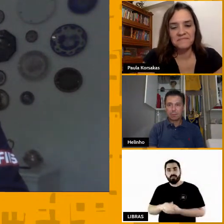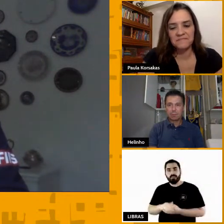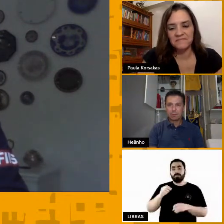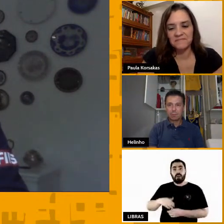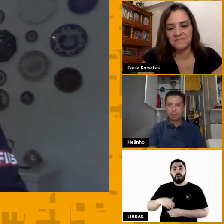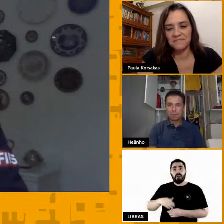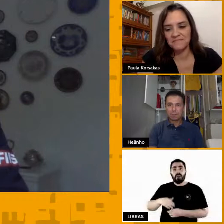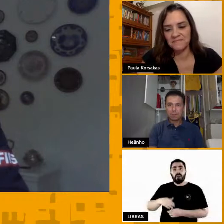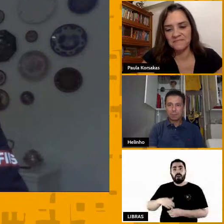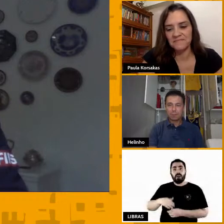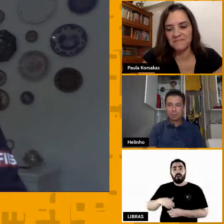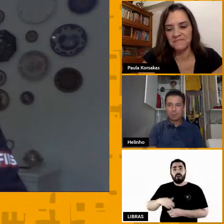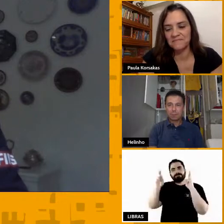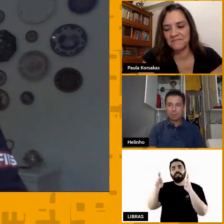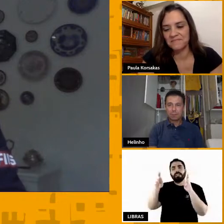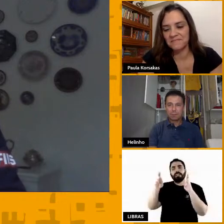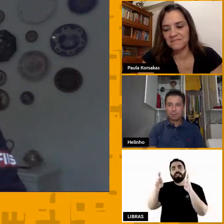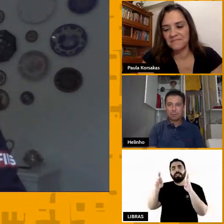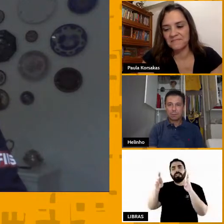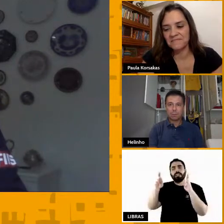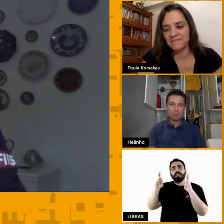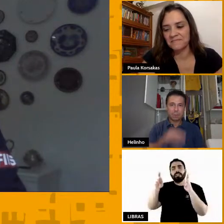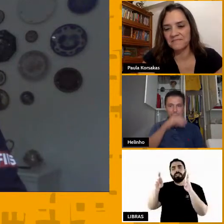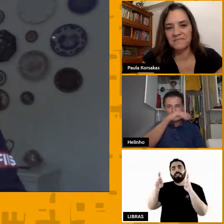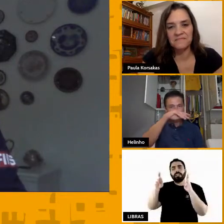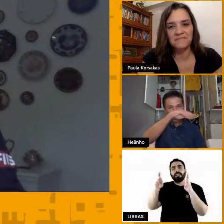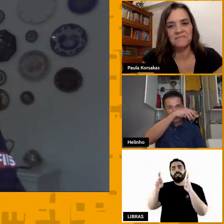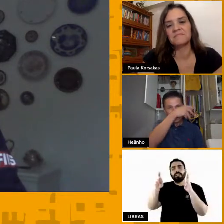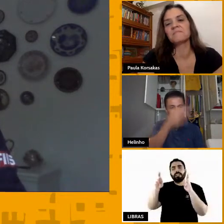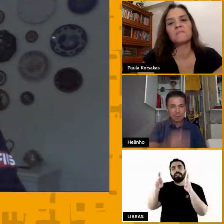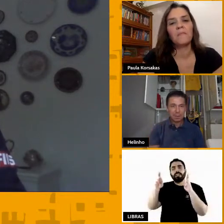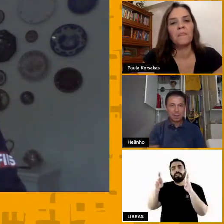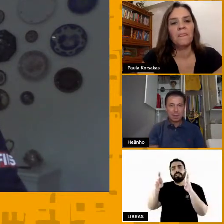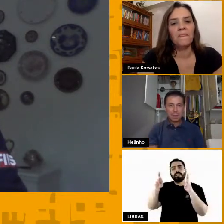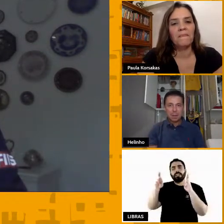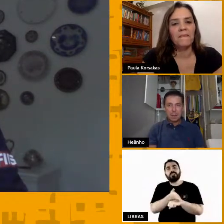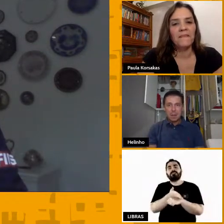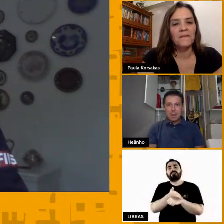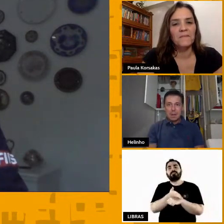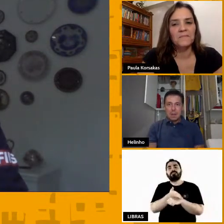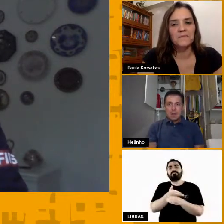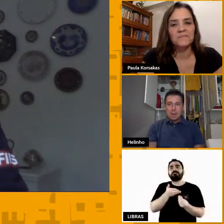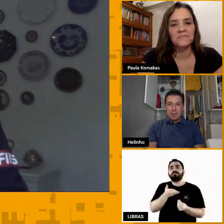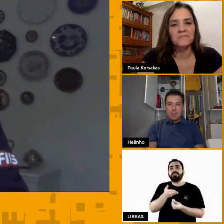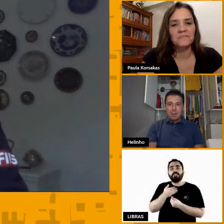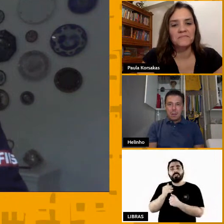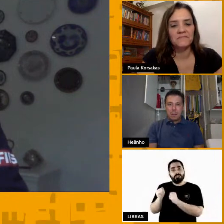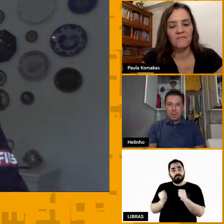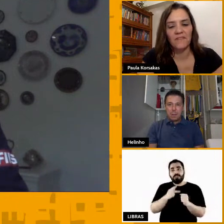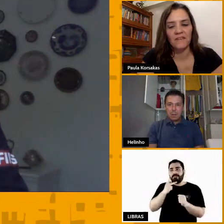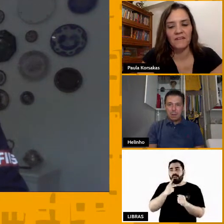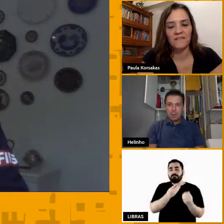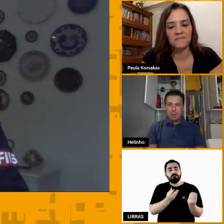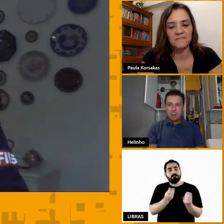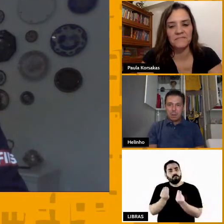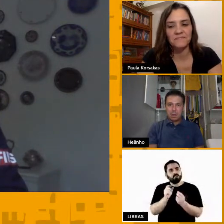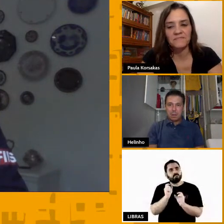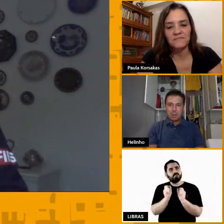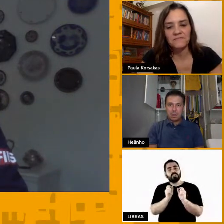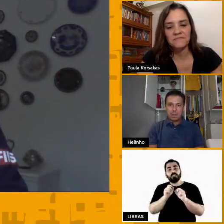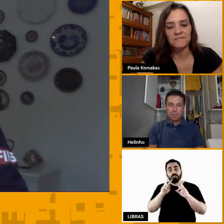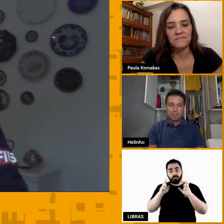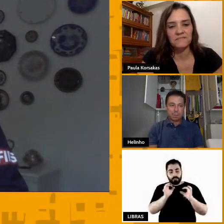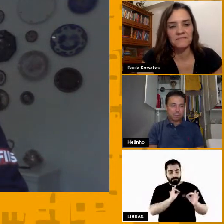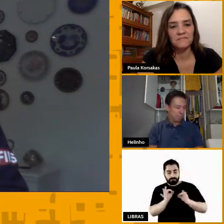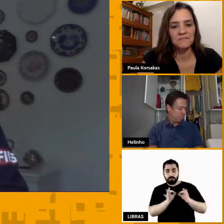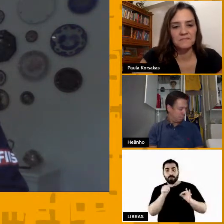sobre o nosso projeto, esse projeto que eu coloco como nosso, porque foi brilhante essa ideia de